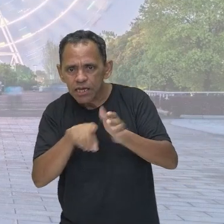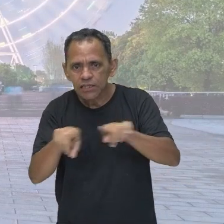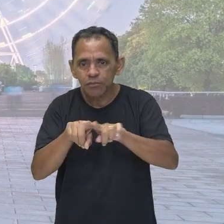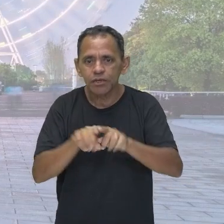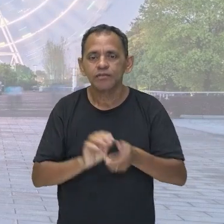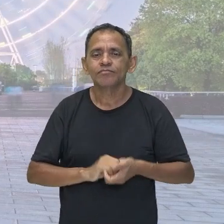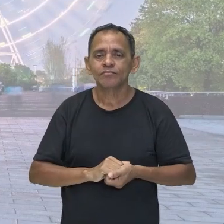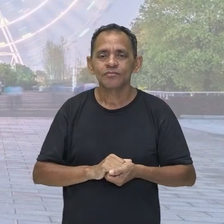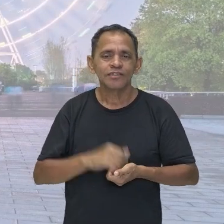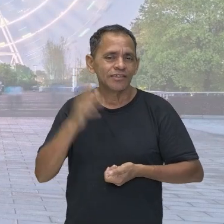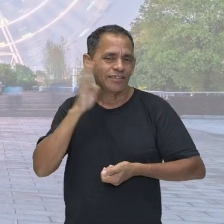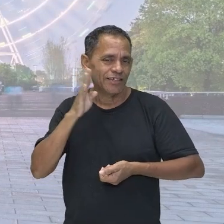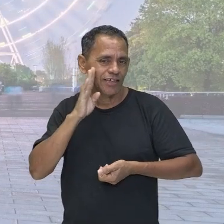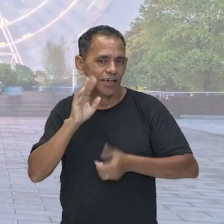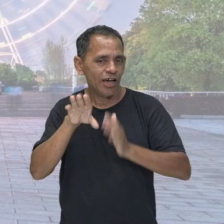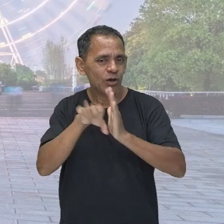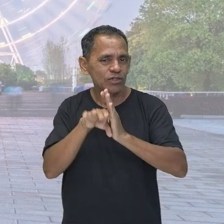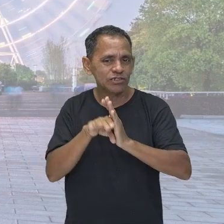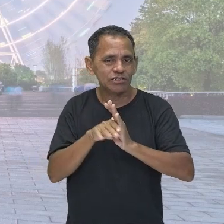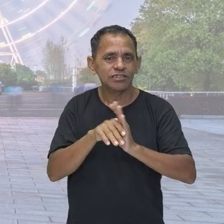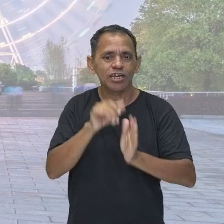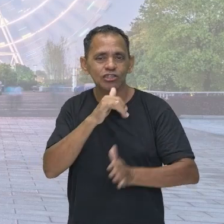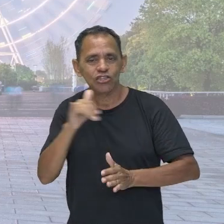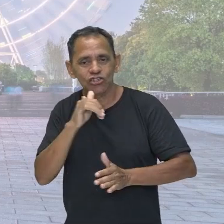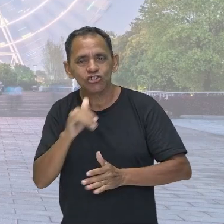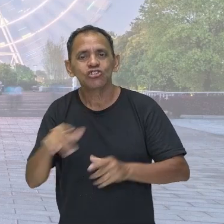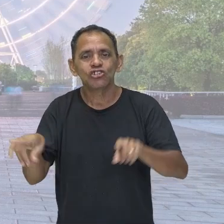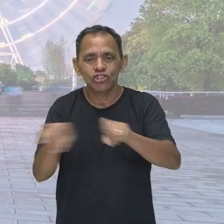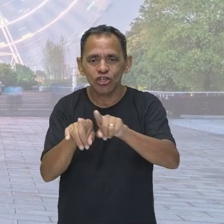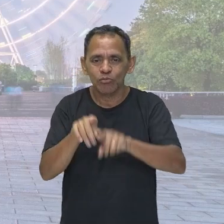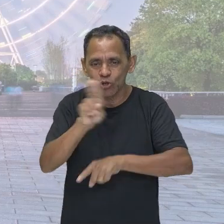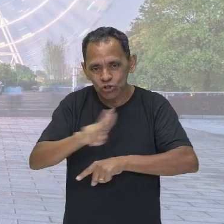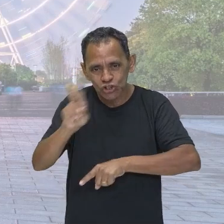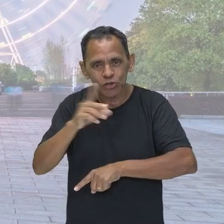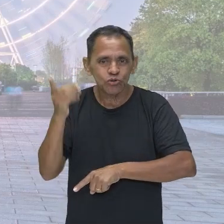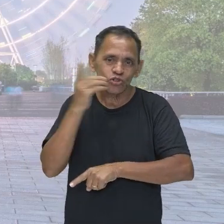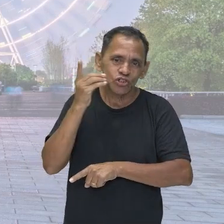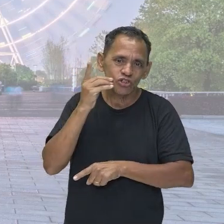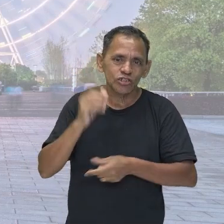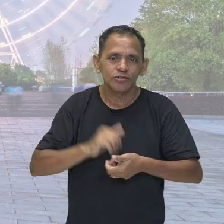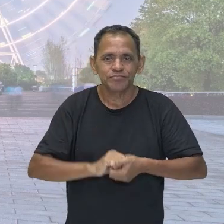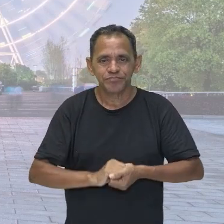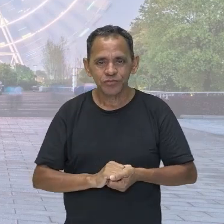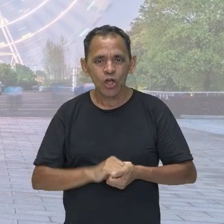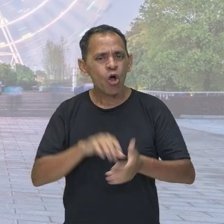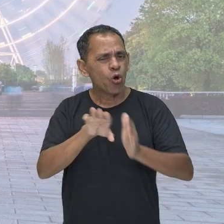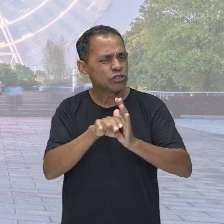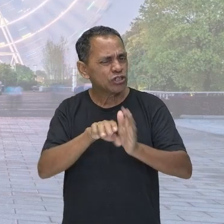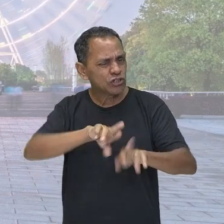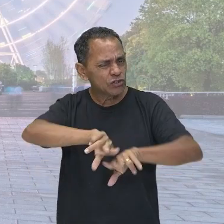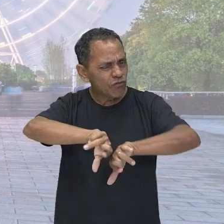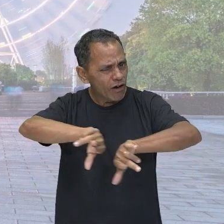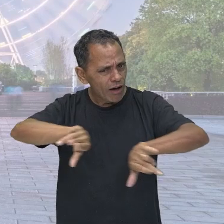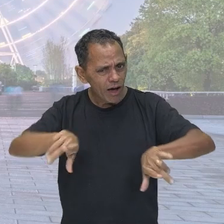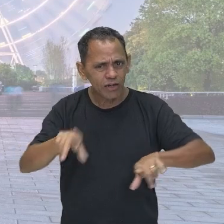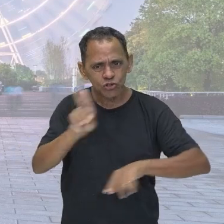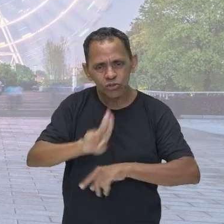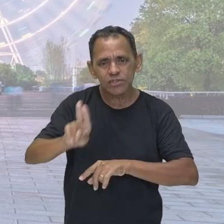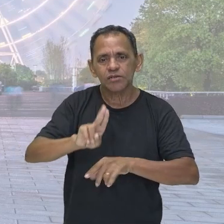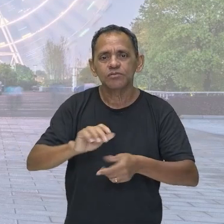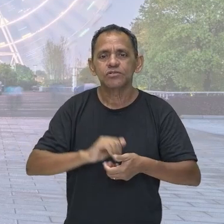energia e esses termos que nós utilizamos no nosso dia a dia. E eu tenho certeza que você também já deve ter utilizado, tá pessoal?